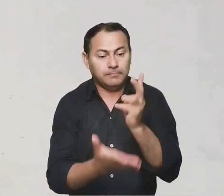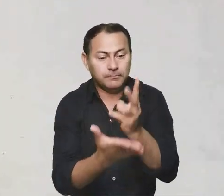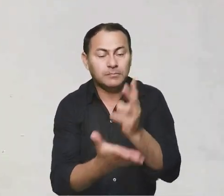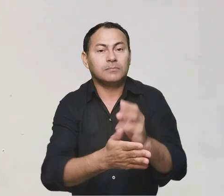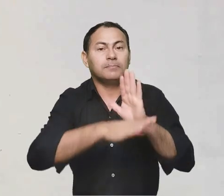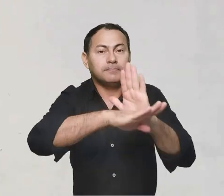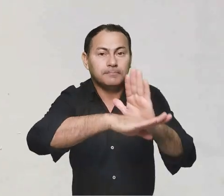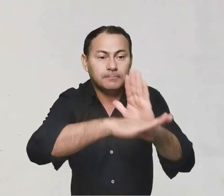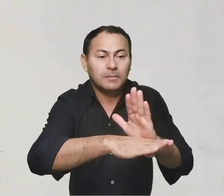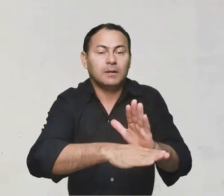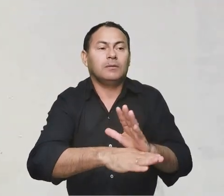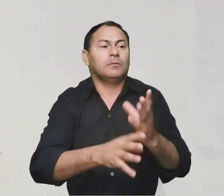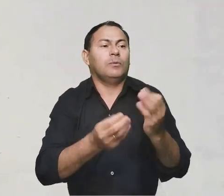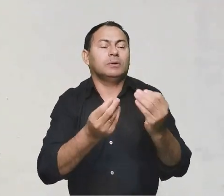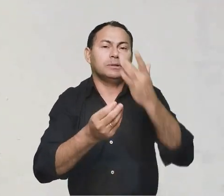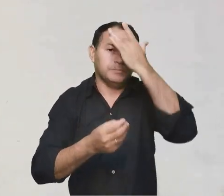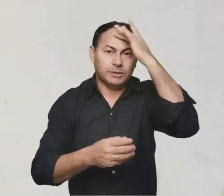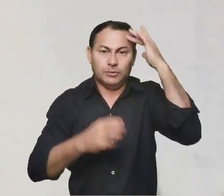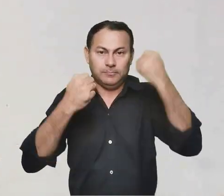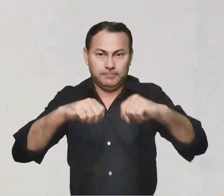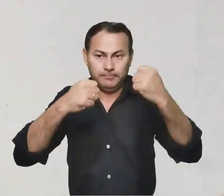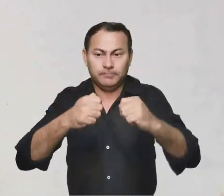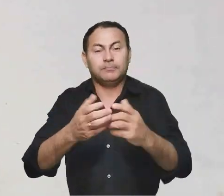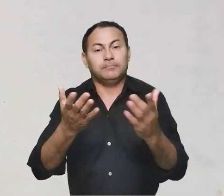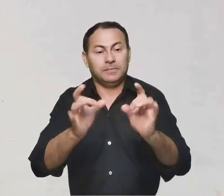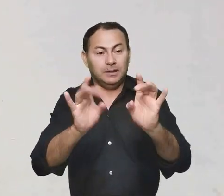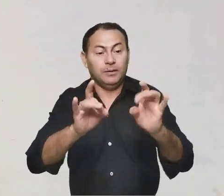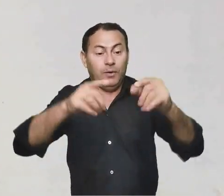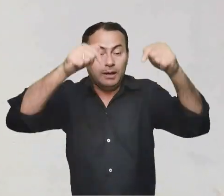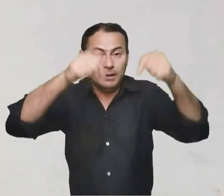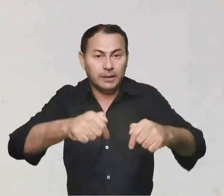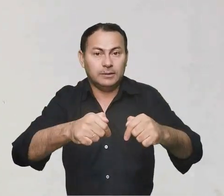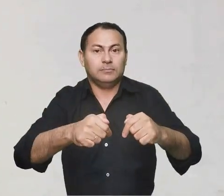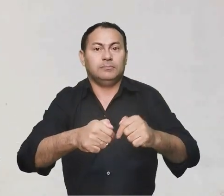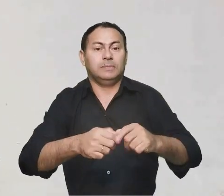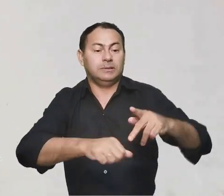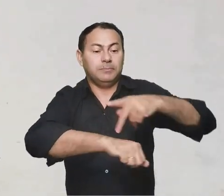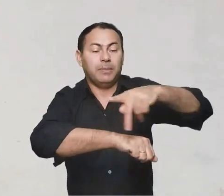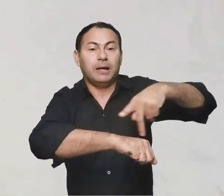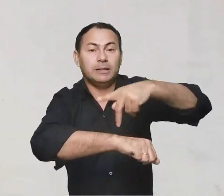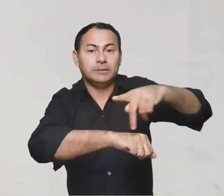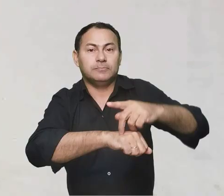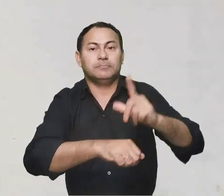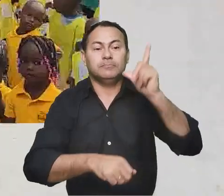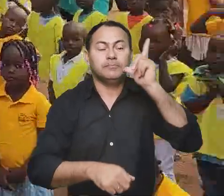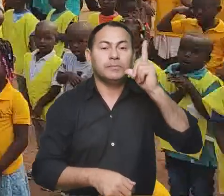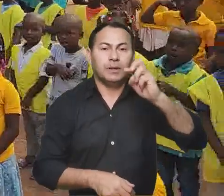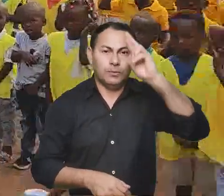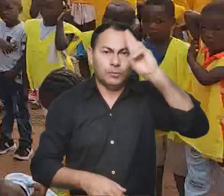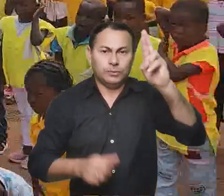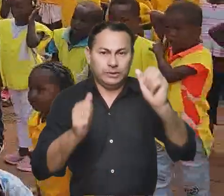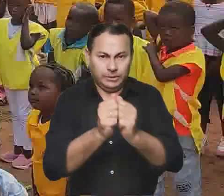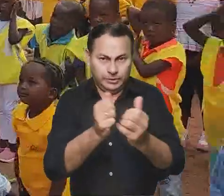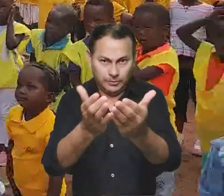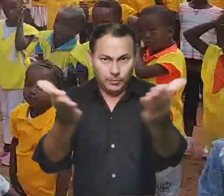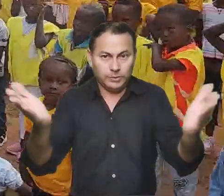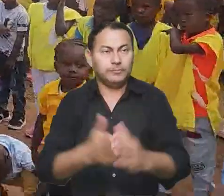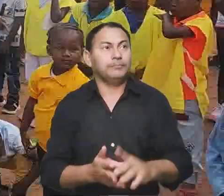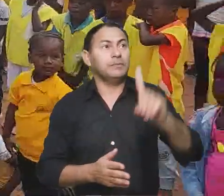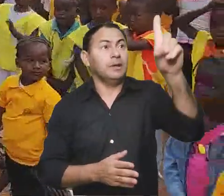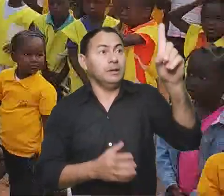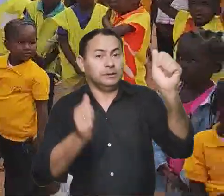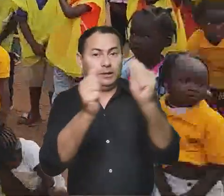continuar ajudando tantos e tantos que precisam, inclusive aqui neste país. O Senhor esteja